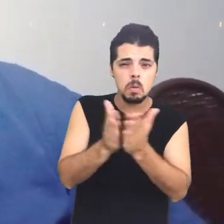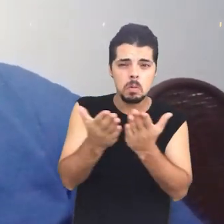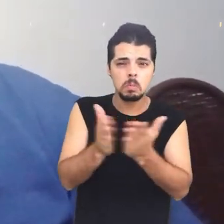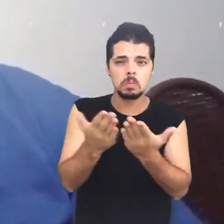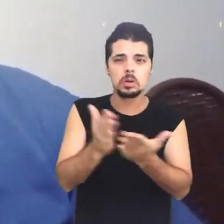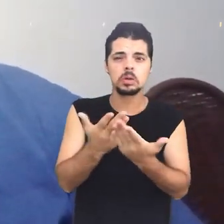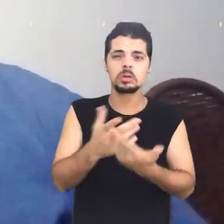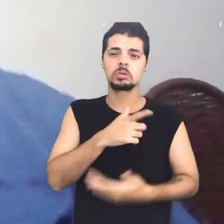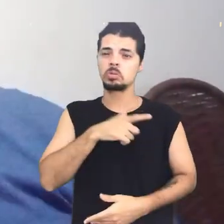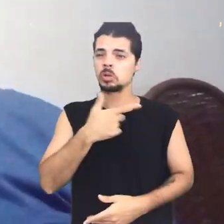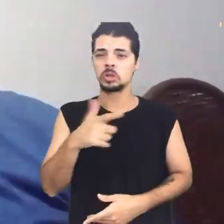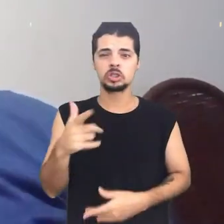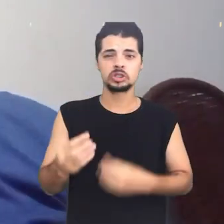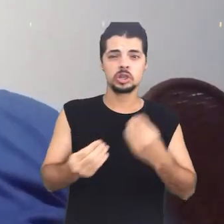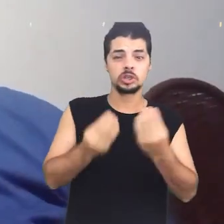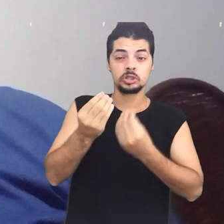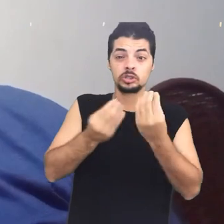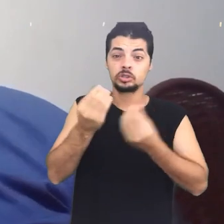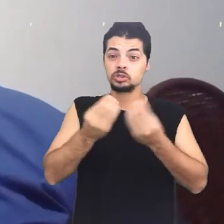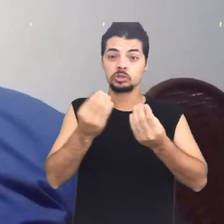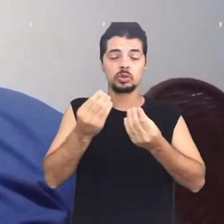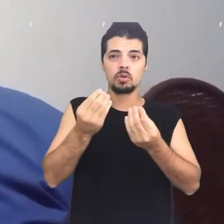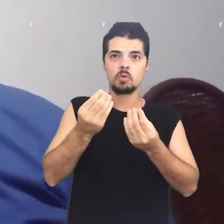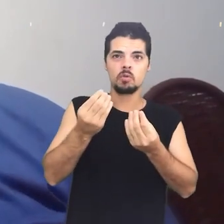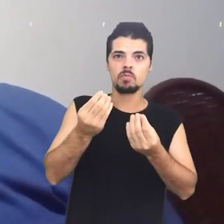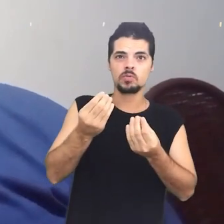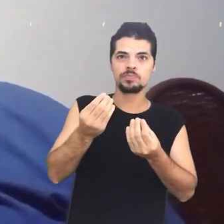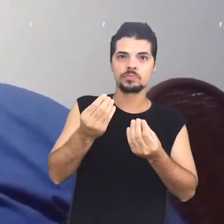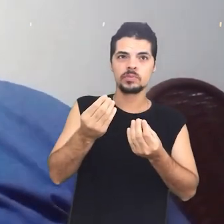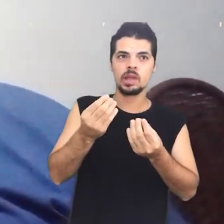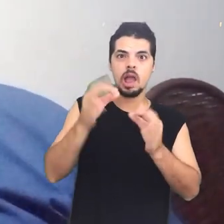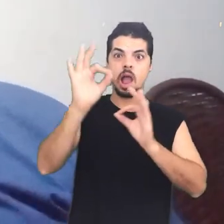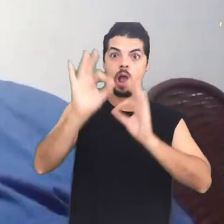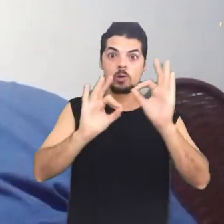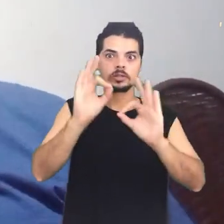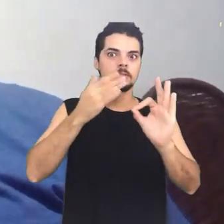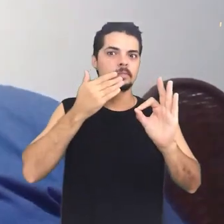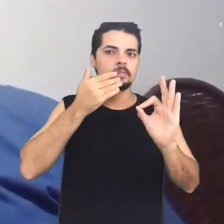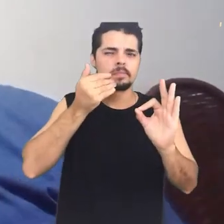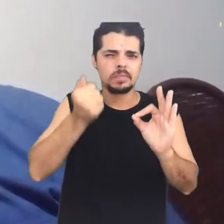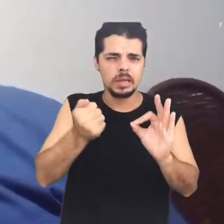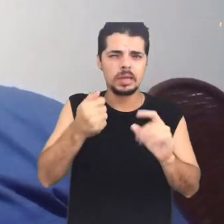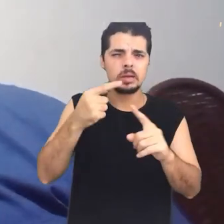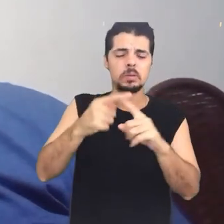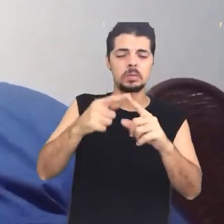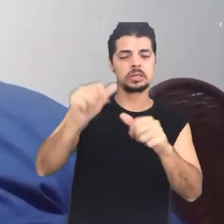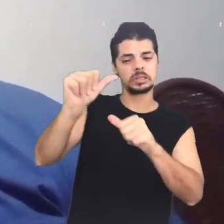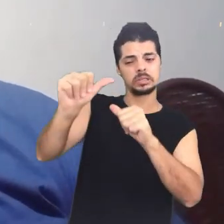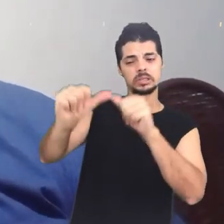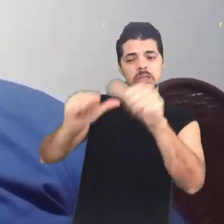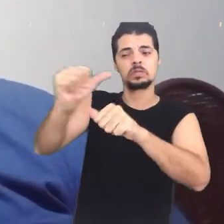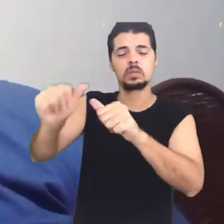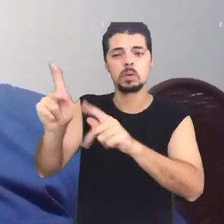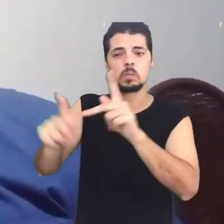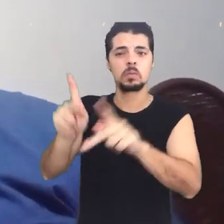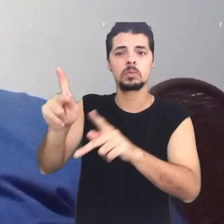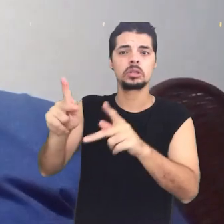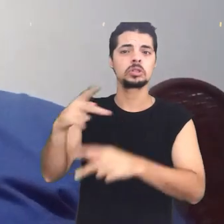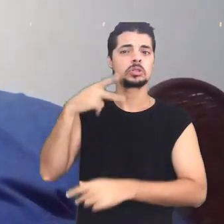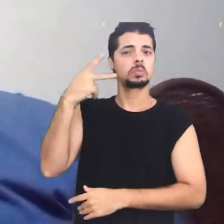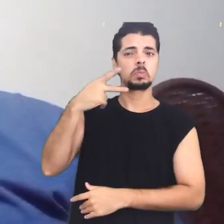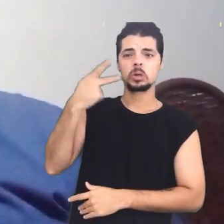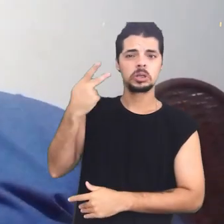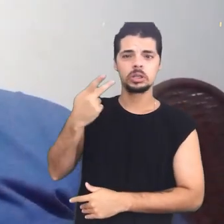populações das camadas consideradas mais baixas não tinham a habilidade e a